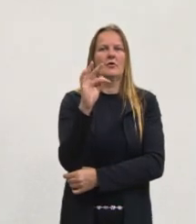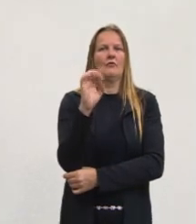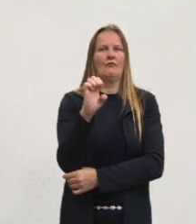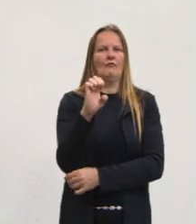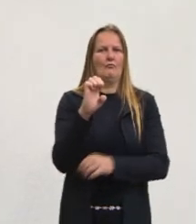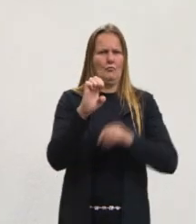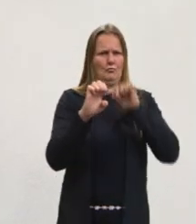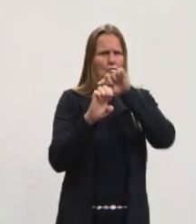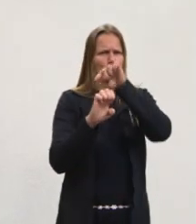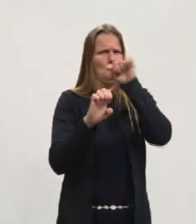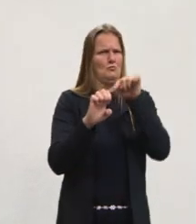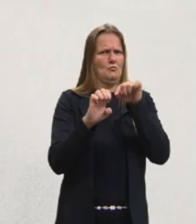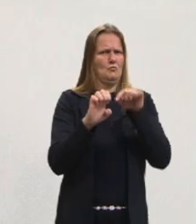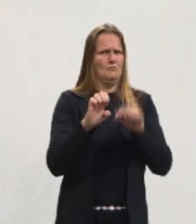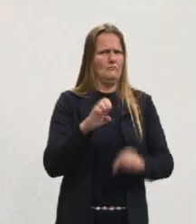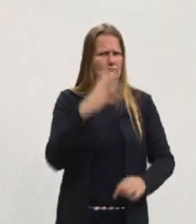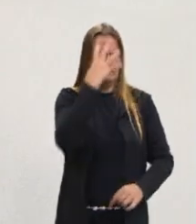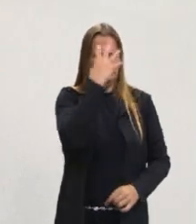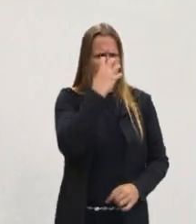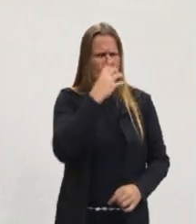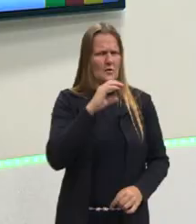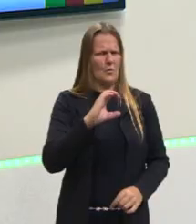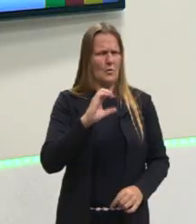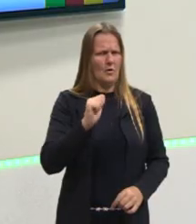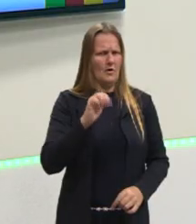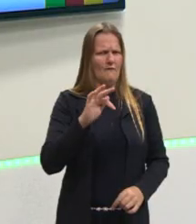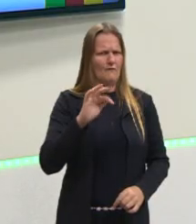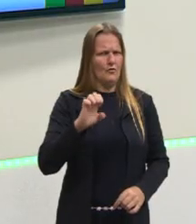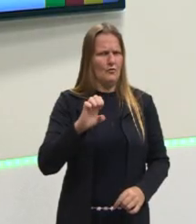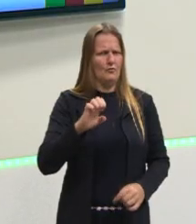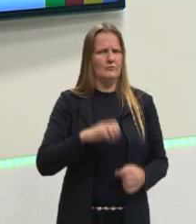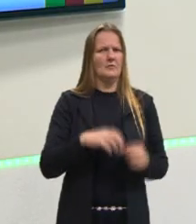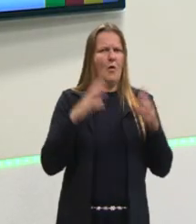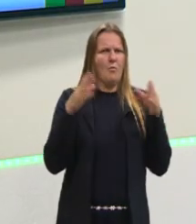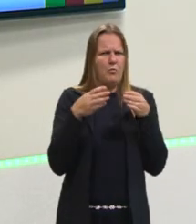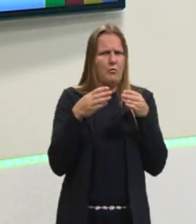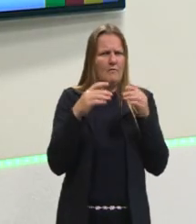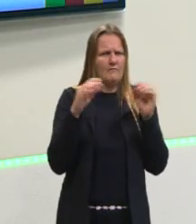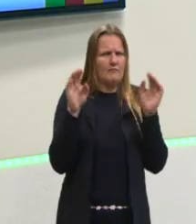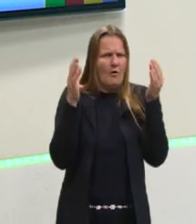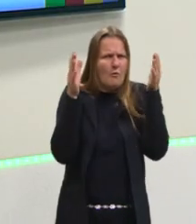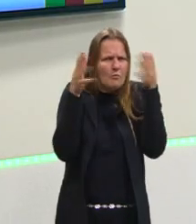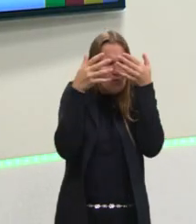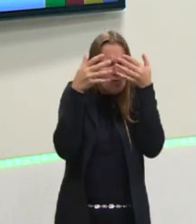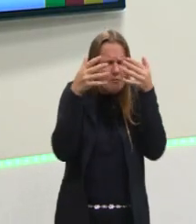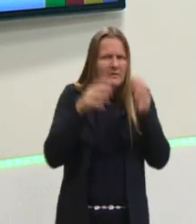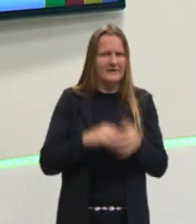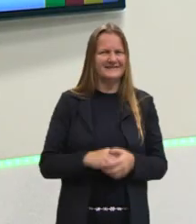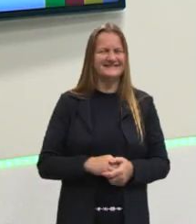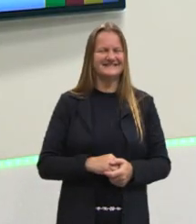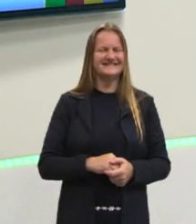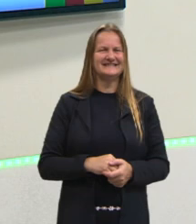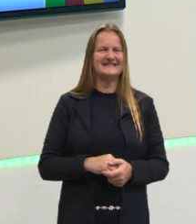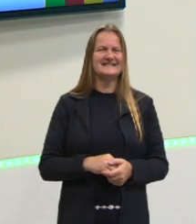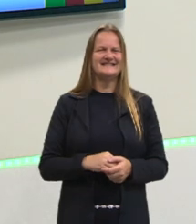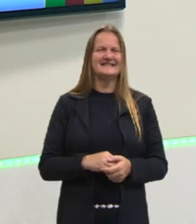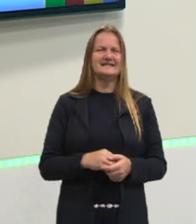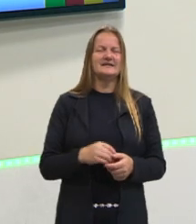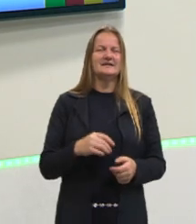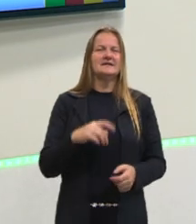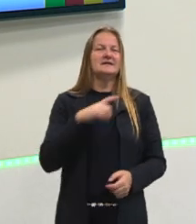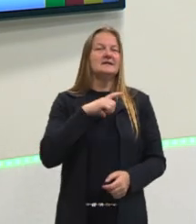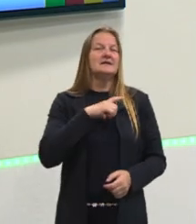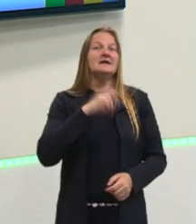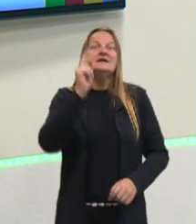café, porque nós iríamos utilizá-los fechadinho. Fechadinho, tá? Mesma coisa, história,